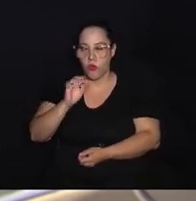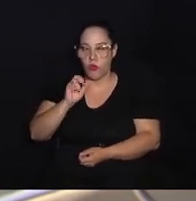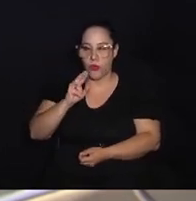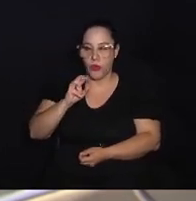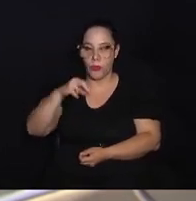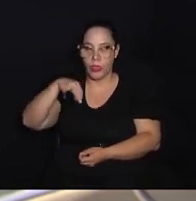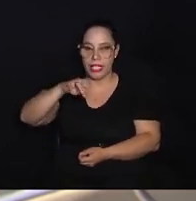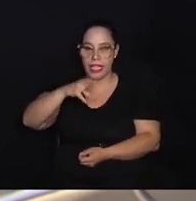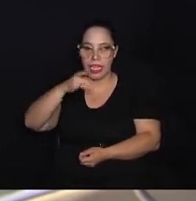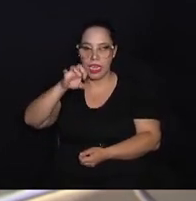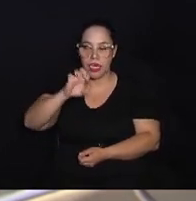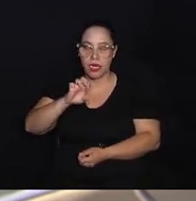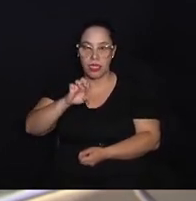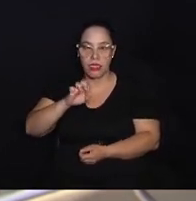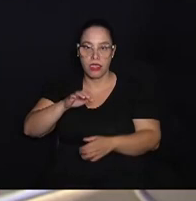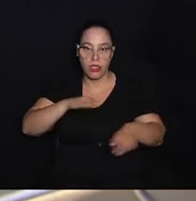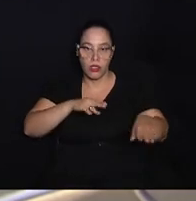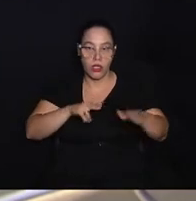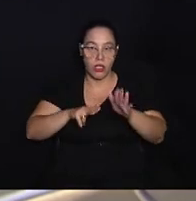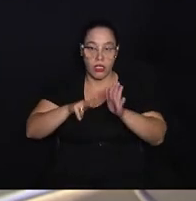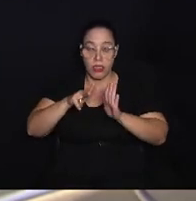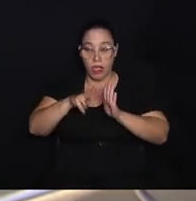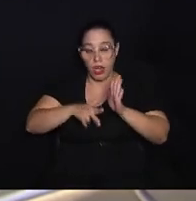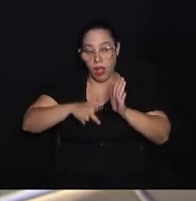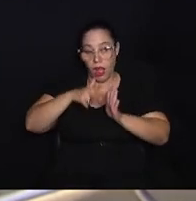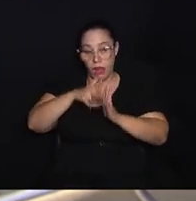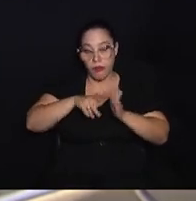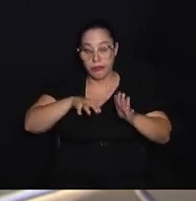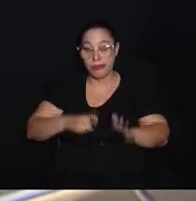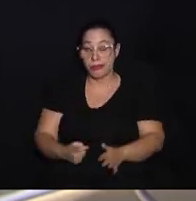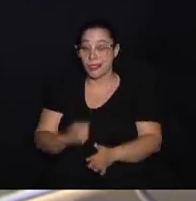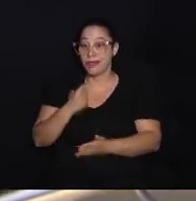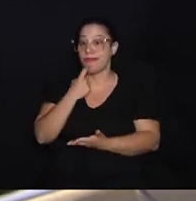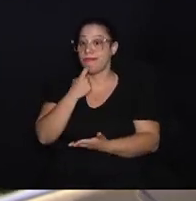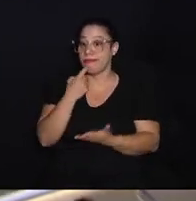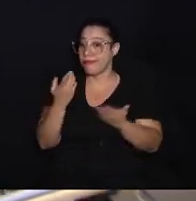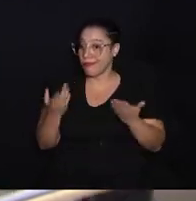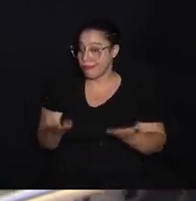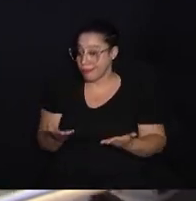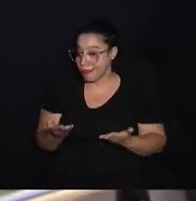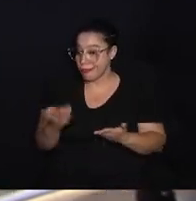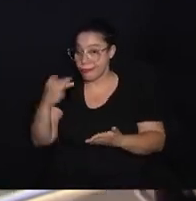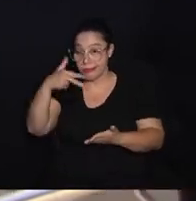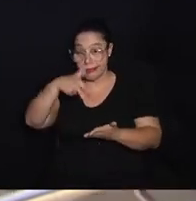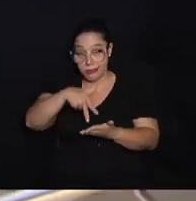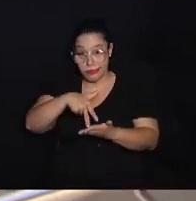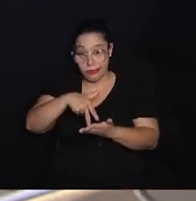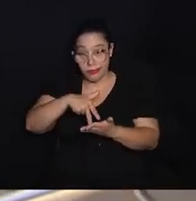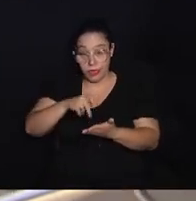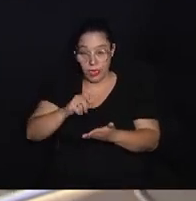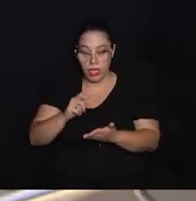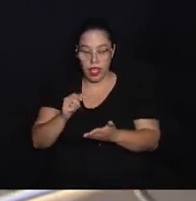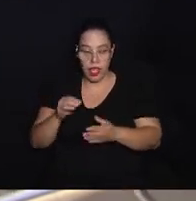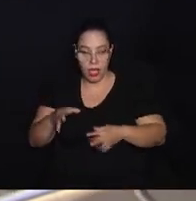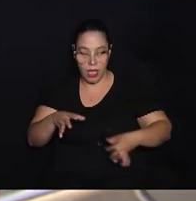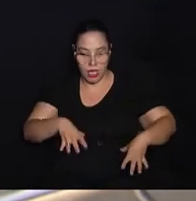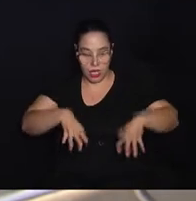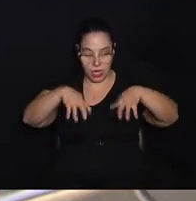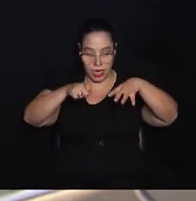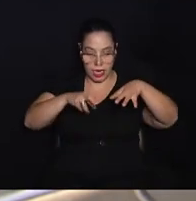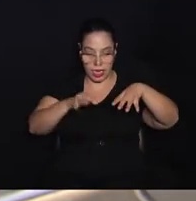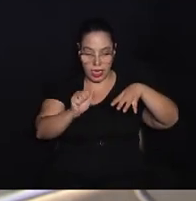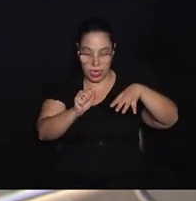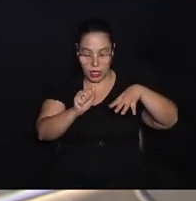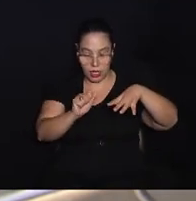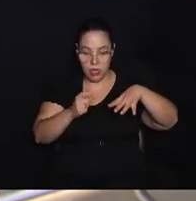uma das companhias de estrada de ferro de Campinas. Então, aqui ficavam as sacas de café. E o campineiro